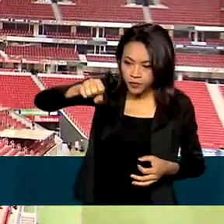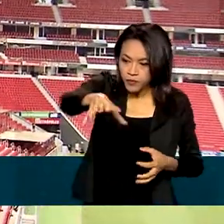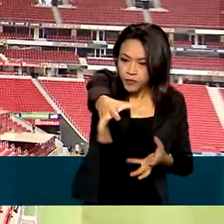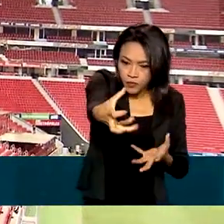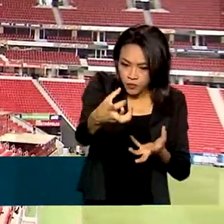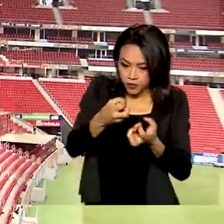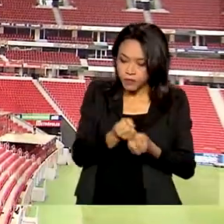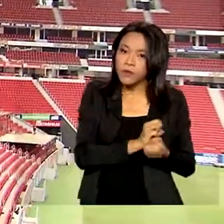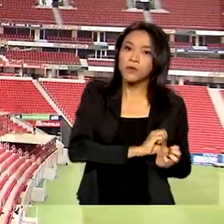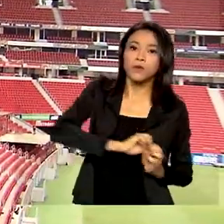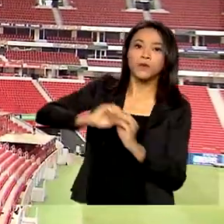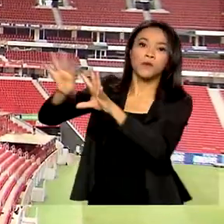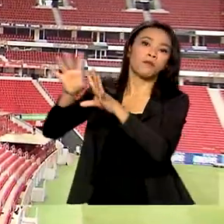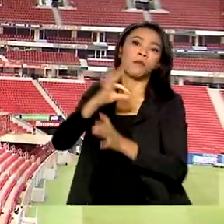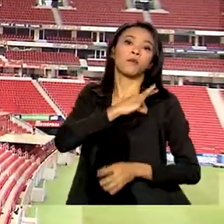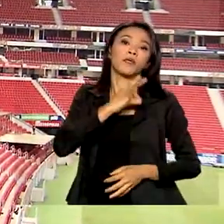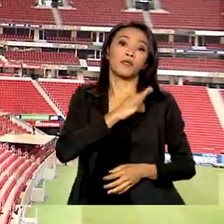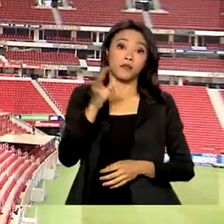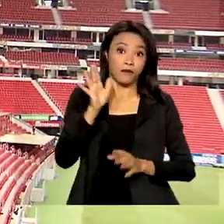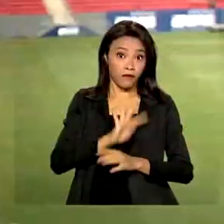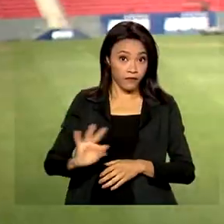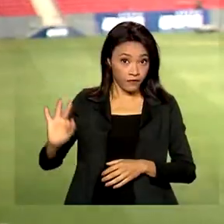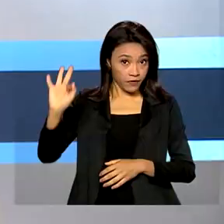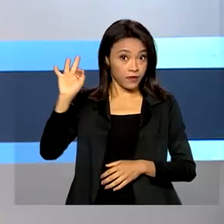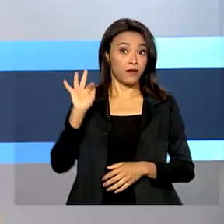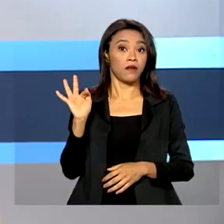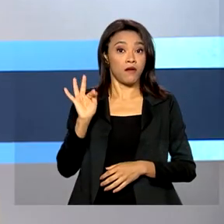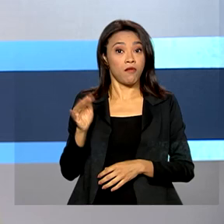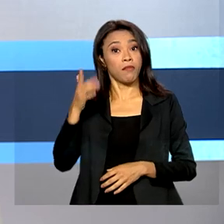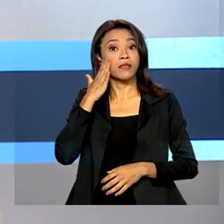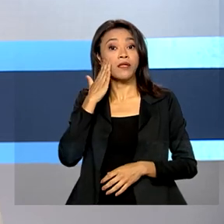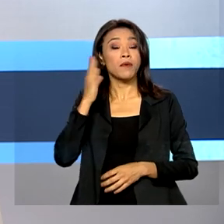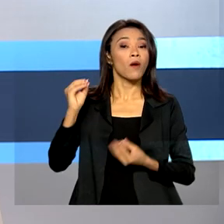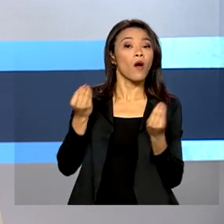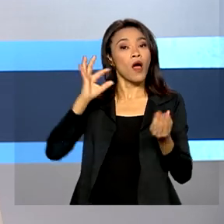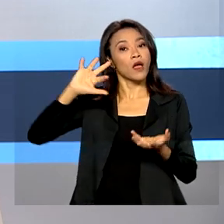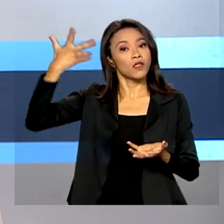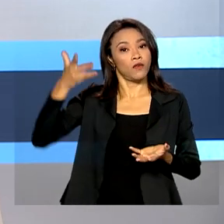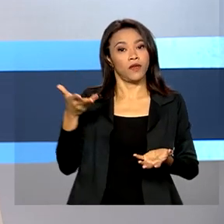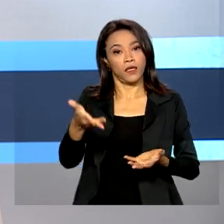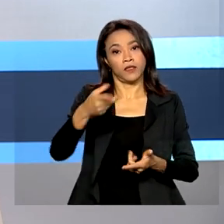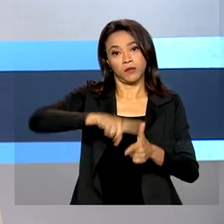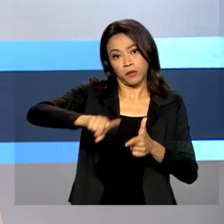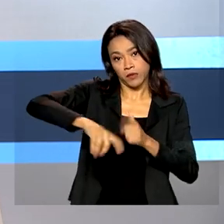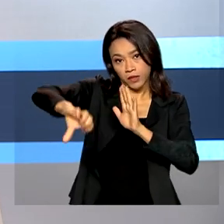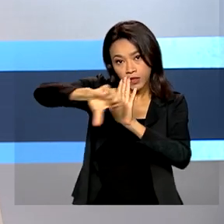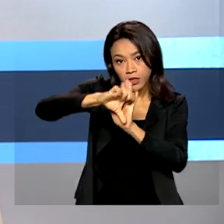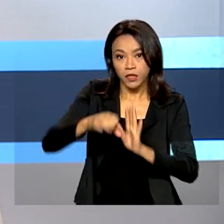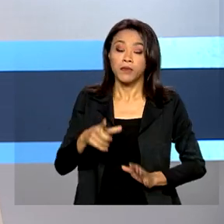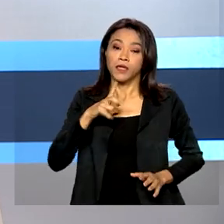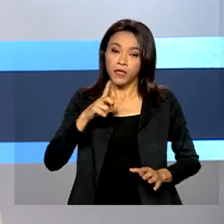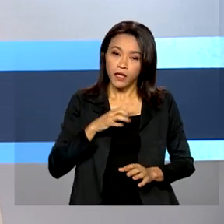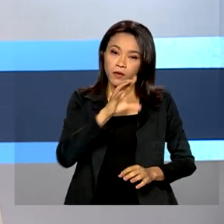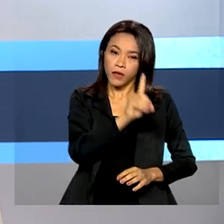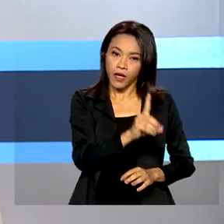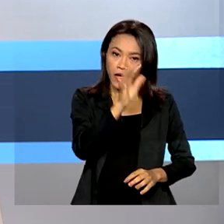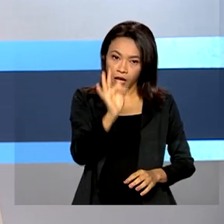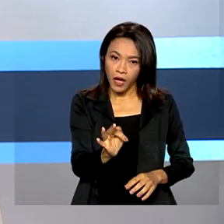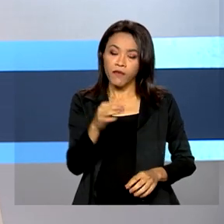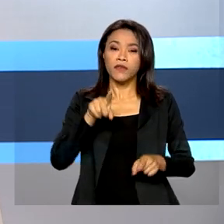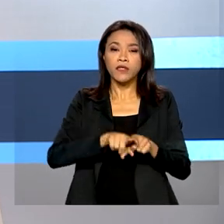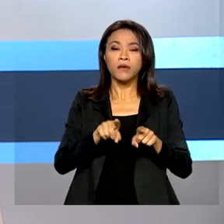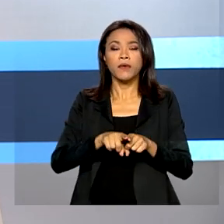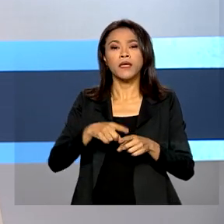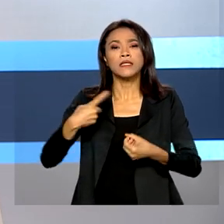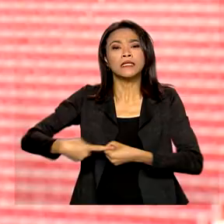Federal que estará preparada para adotar as medidas cabíveis. Entre os locais monitorados estão o Distrito Federal e cidades